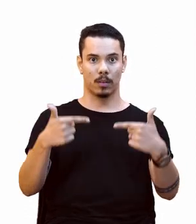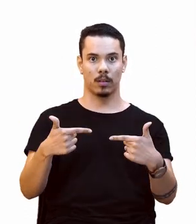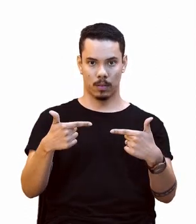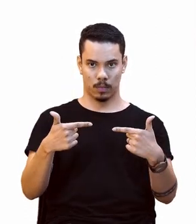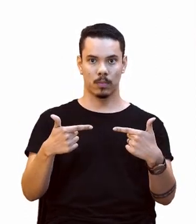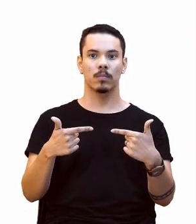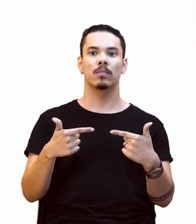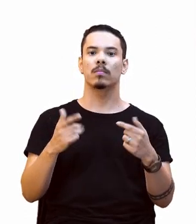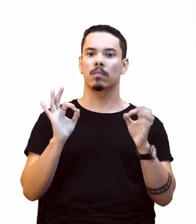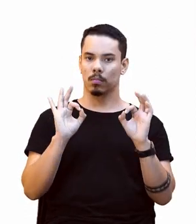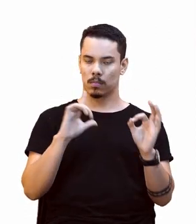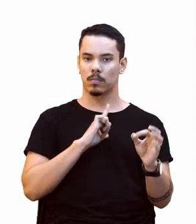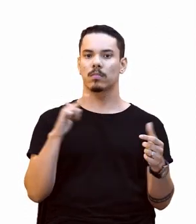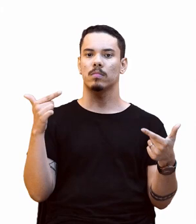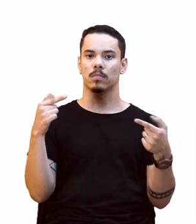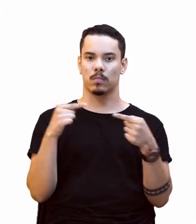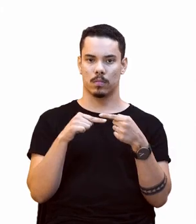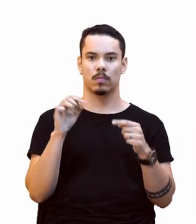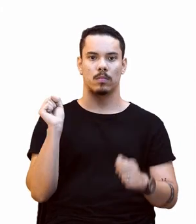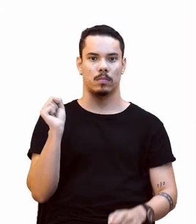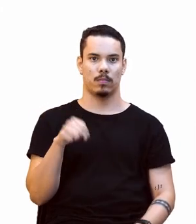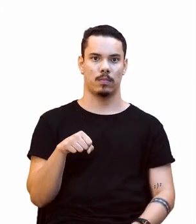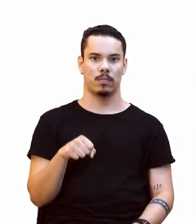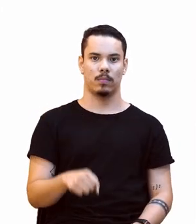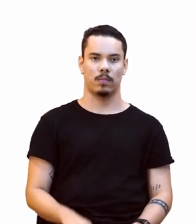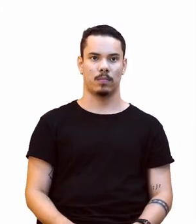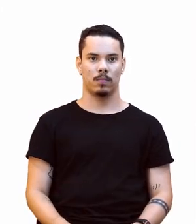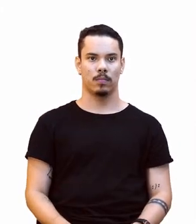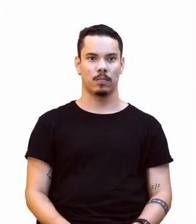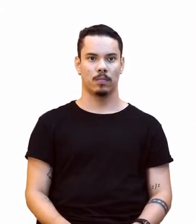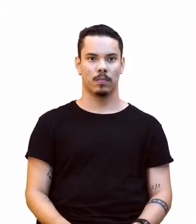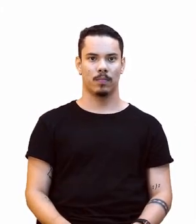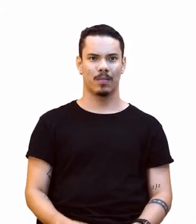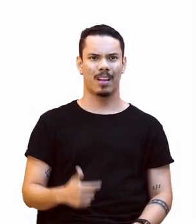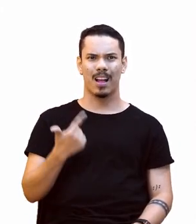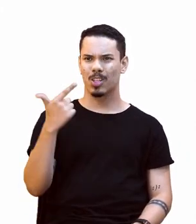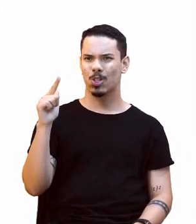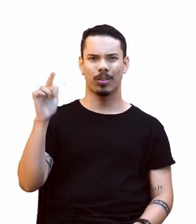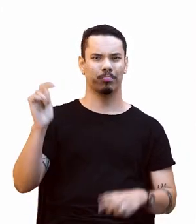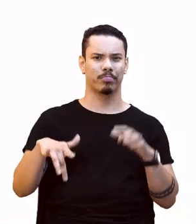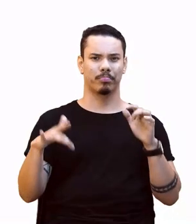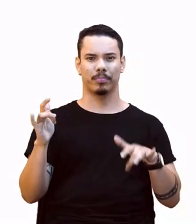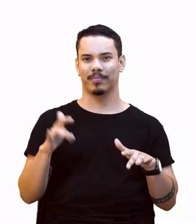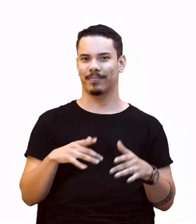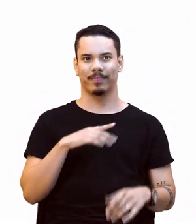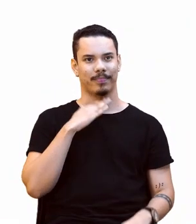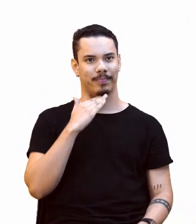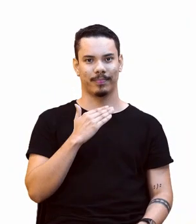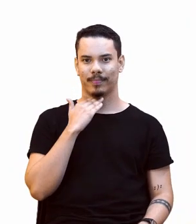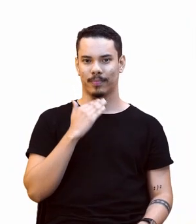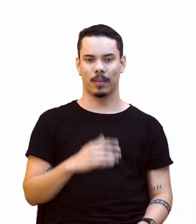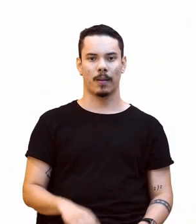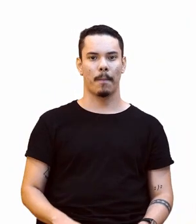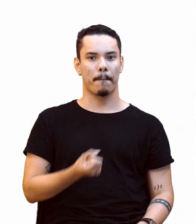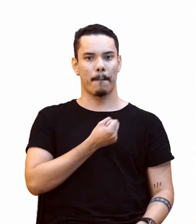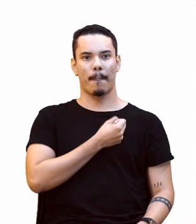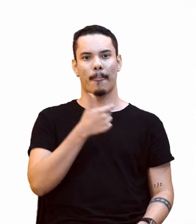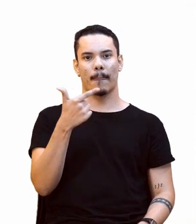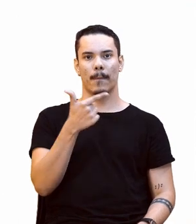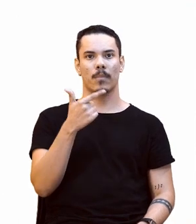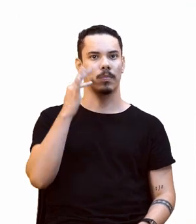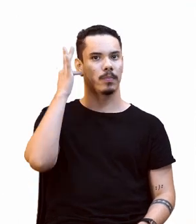tem a ver, olha só. Essas são coisas paralelas, né? A dois, o